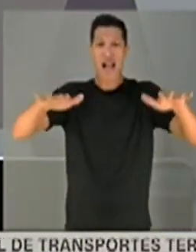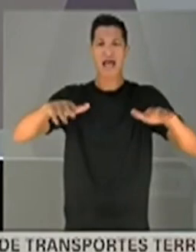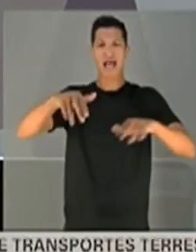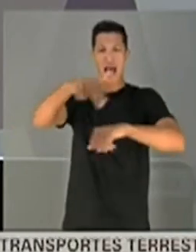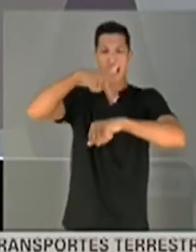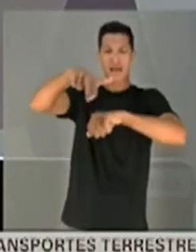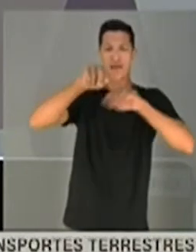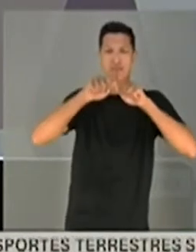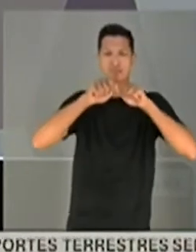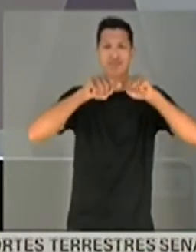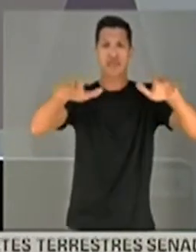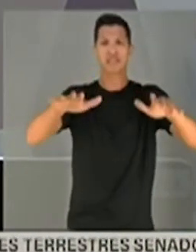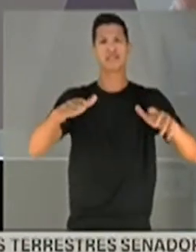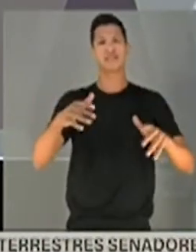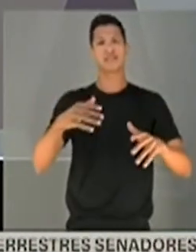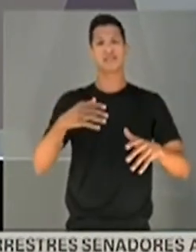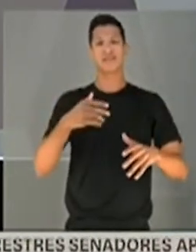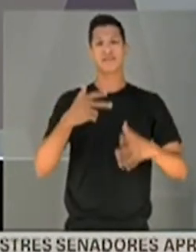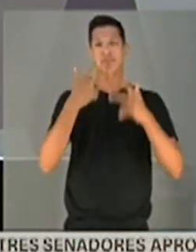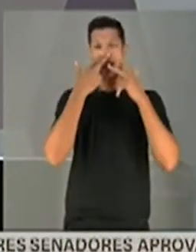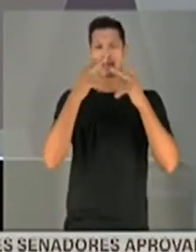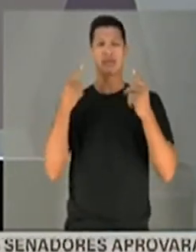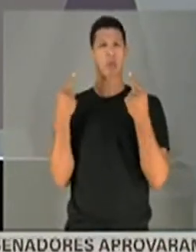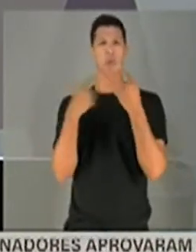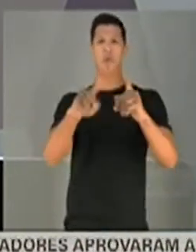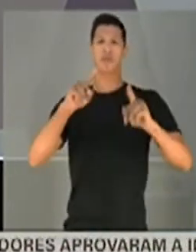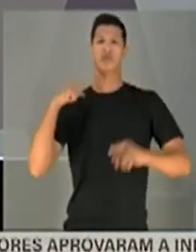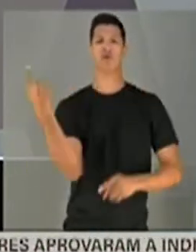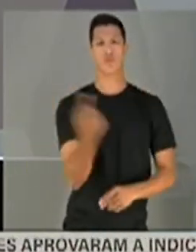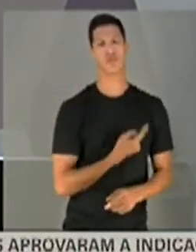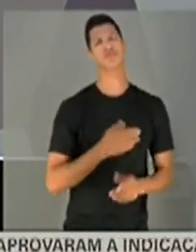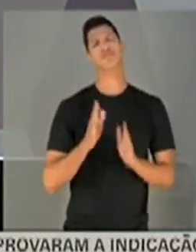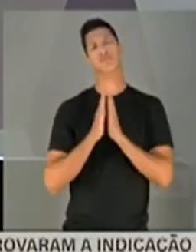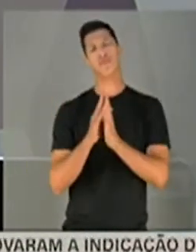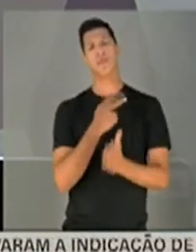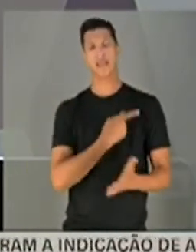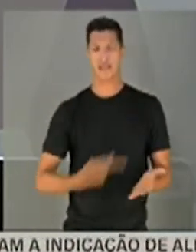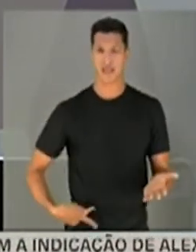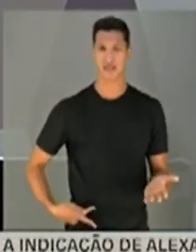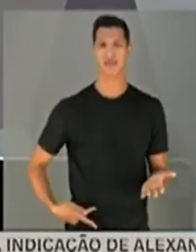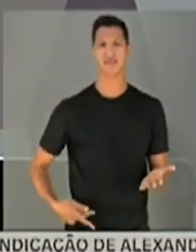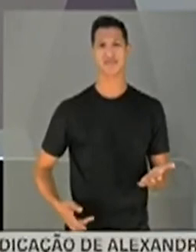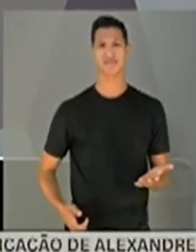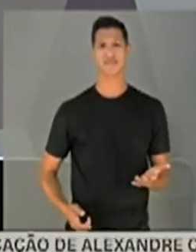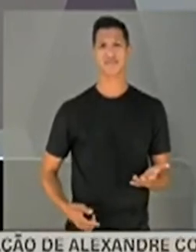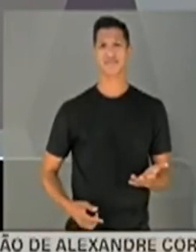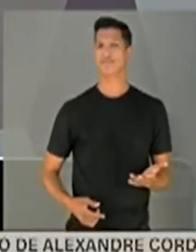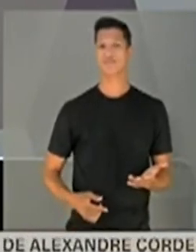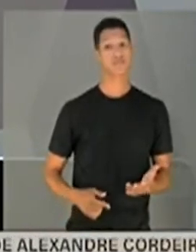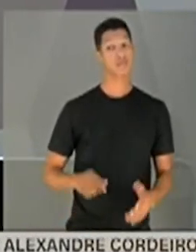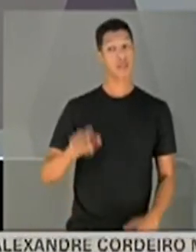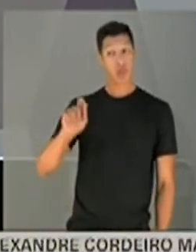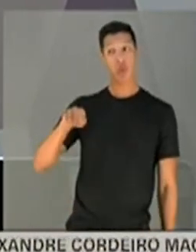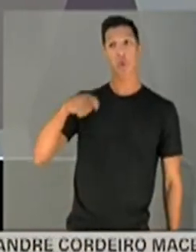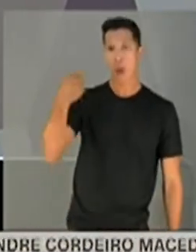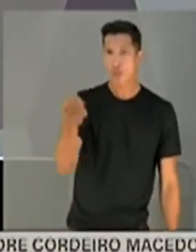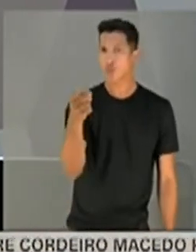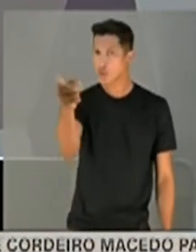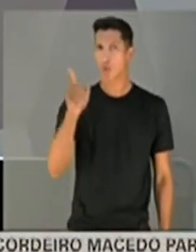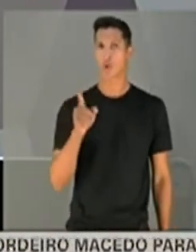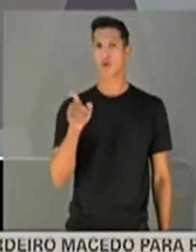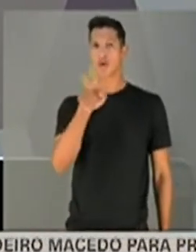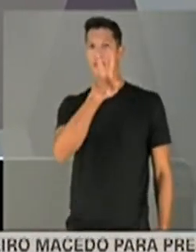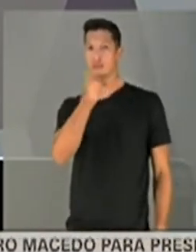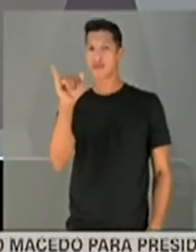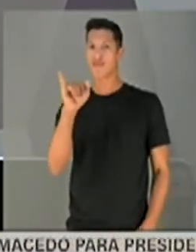forma a sacar contra todo mundo. Presidente, não é o senhor que